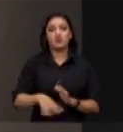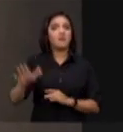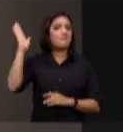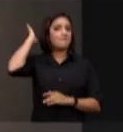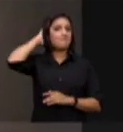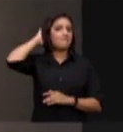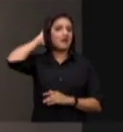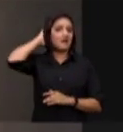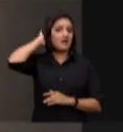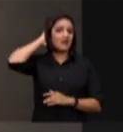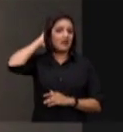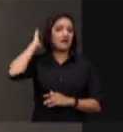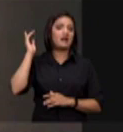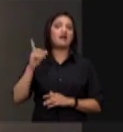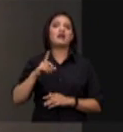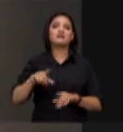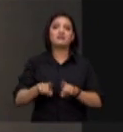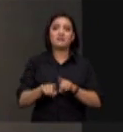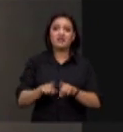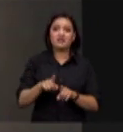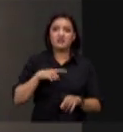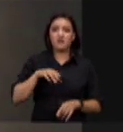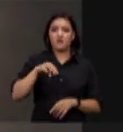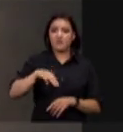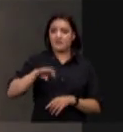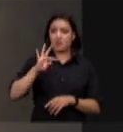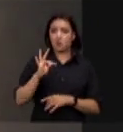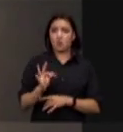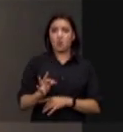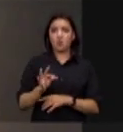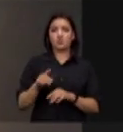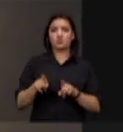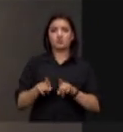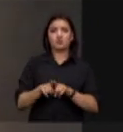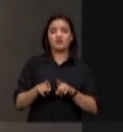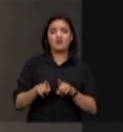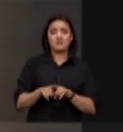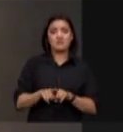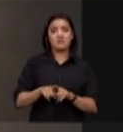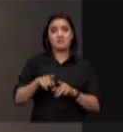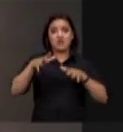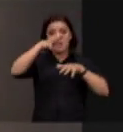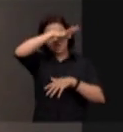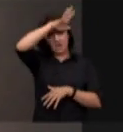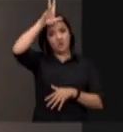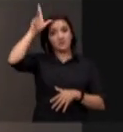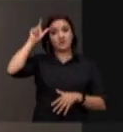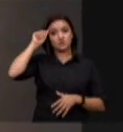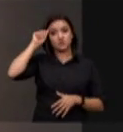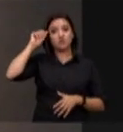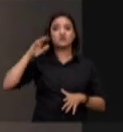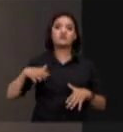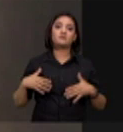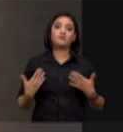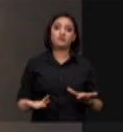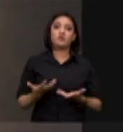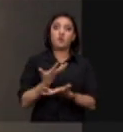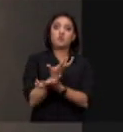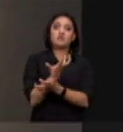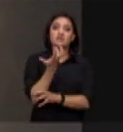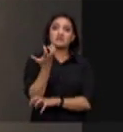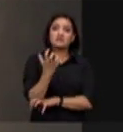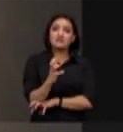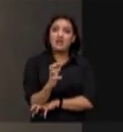com quase 300 mil hectares. O Mato Grosso, com 202 mil hectares. O Amazonas, com 126 mil hectares. O Cerrado, com mais